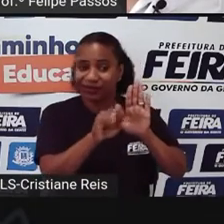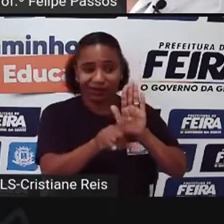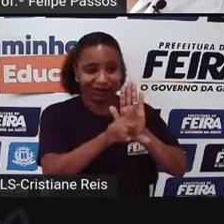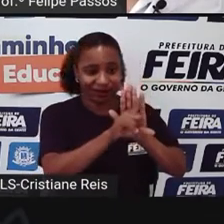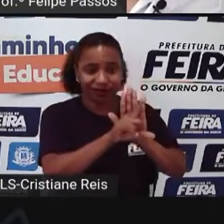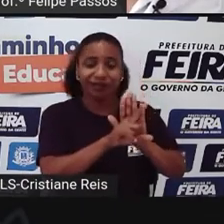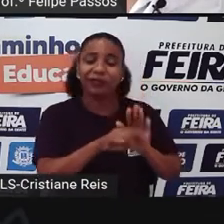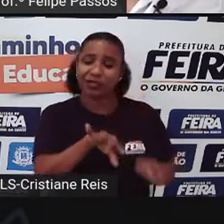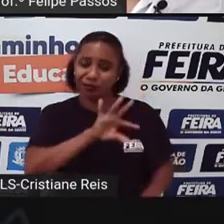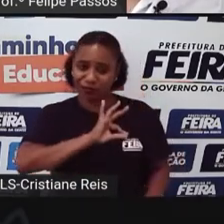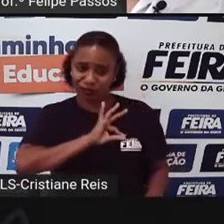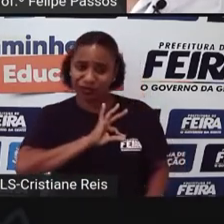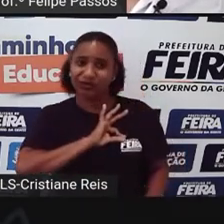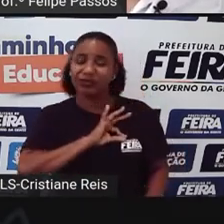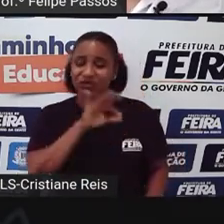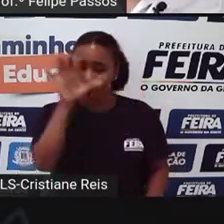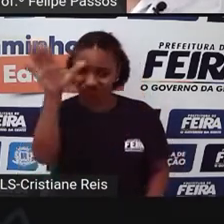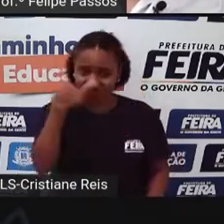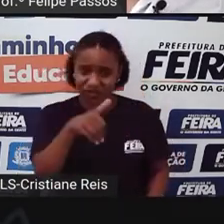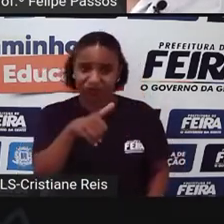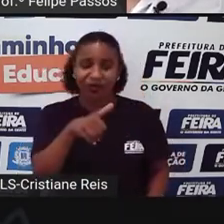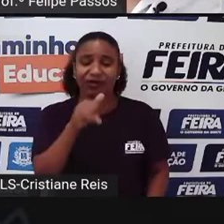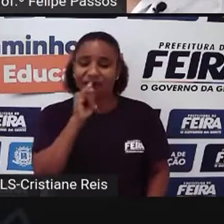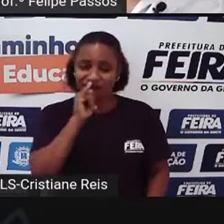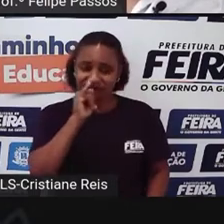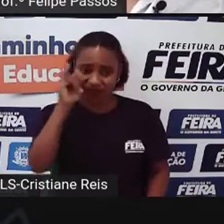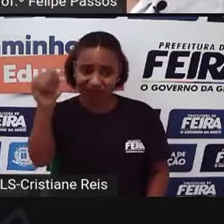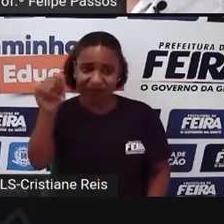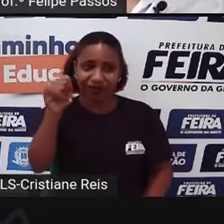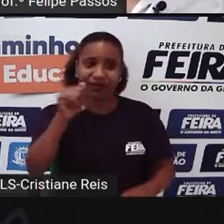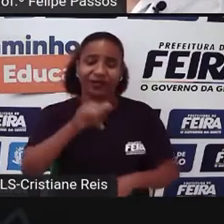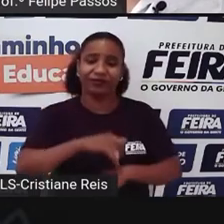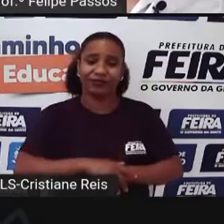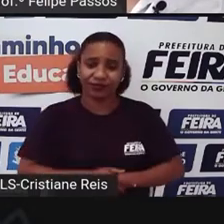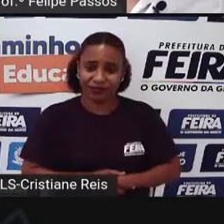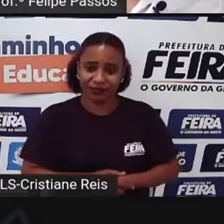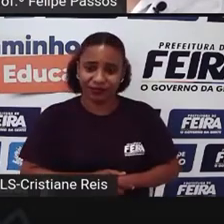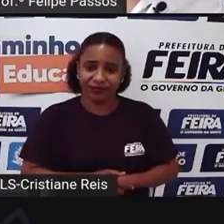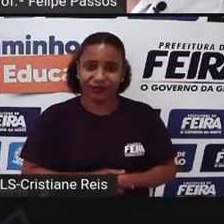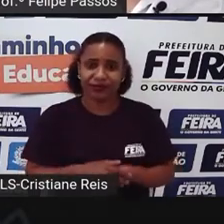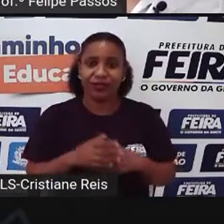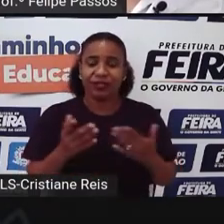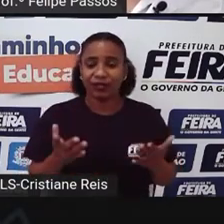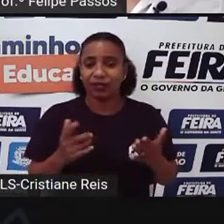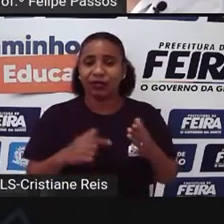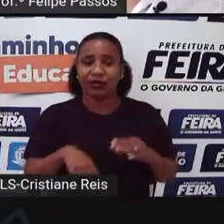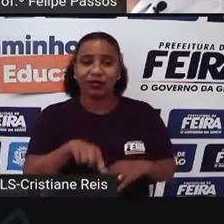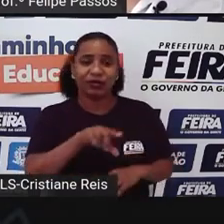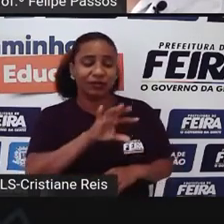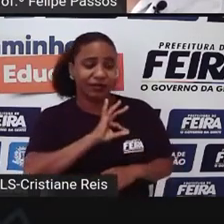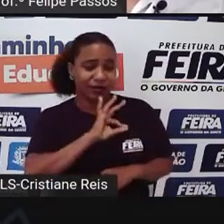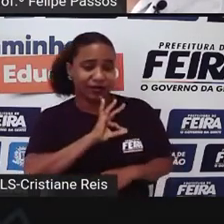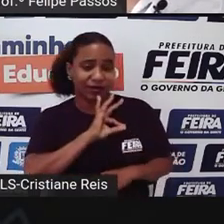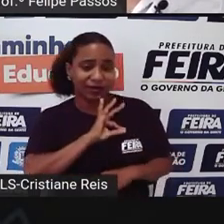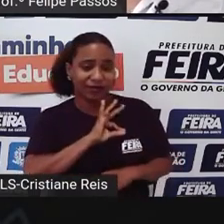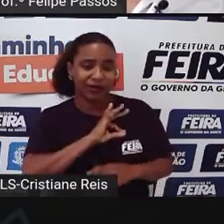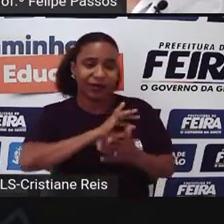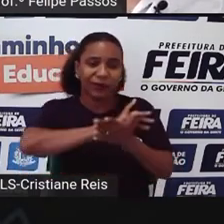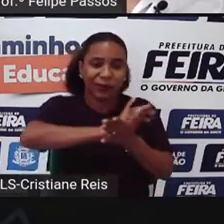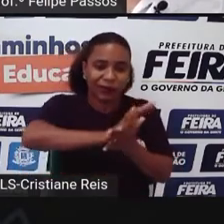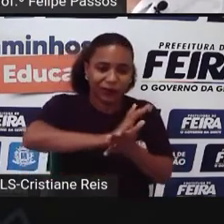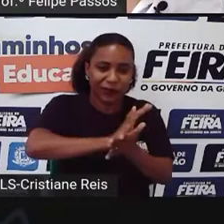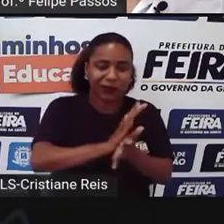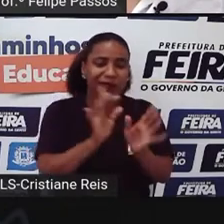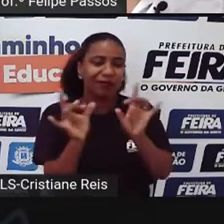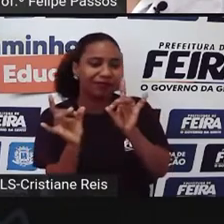polícia Gente Não é Então hoje Quando uma pessoa Vê um animal Sendo maltratado Um animal abandonado Um